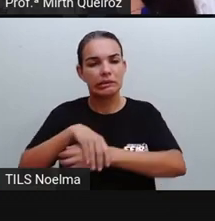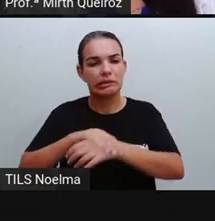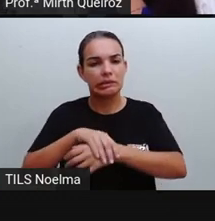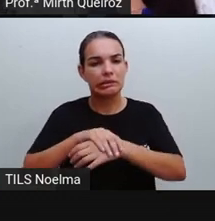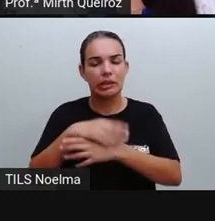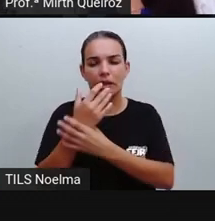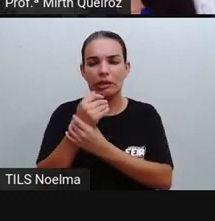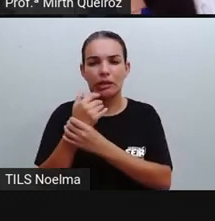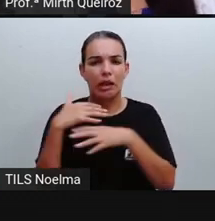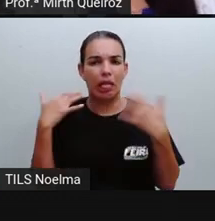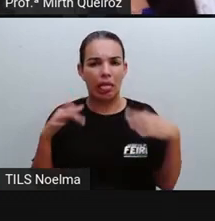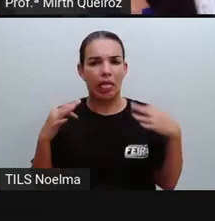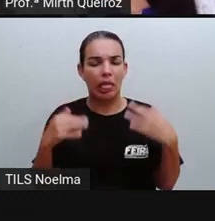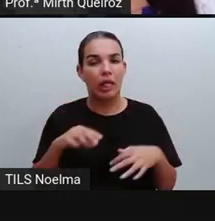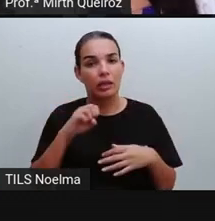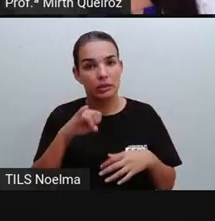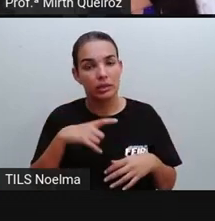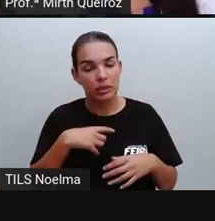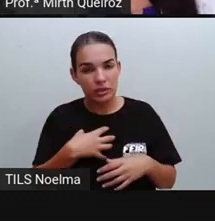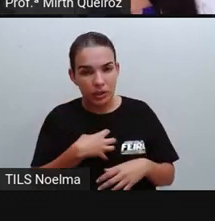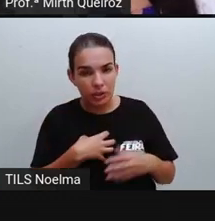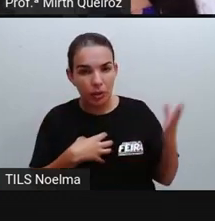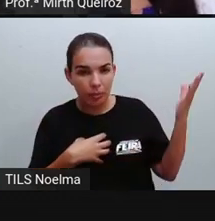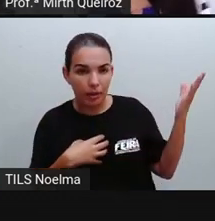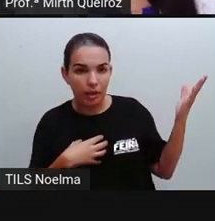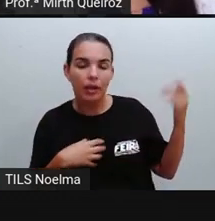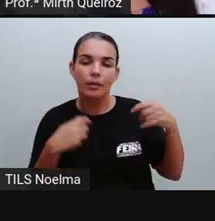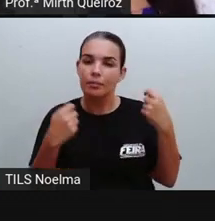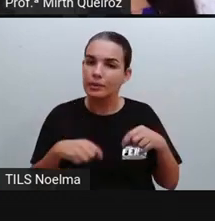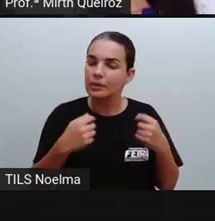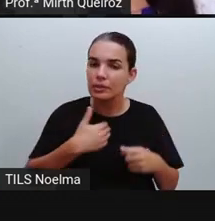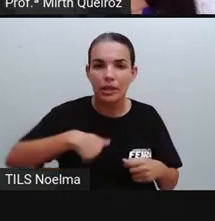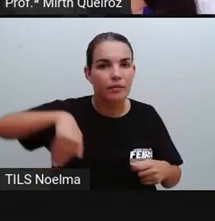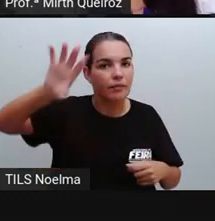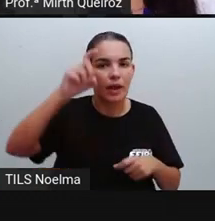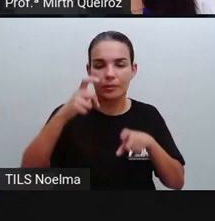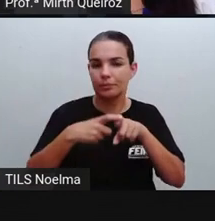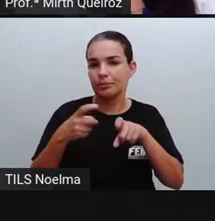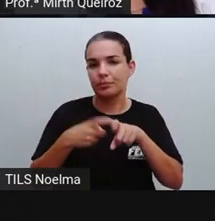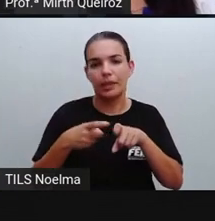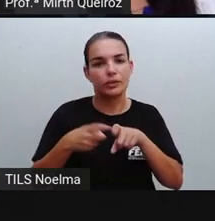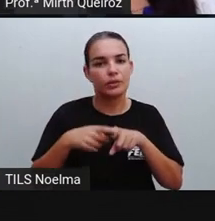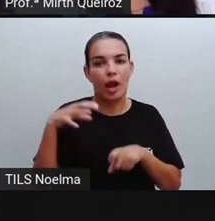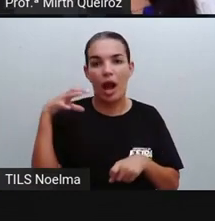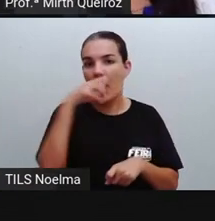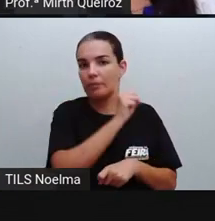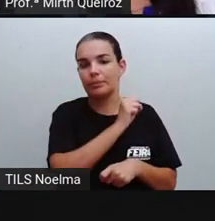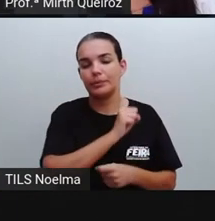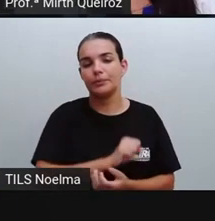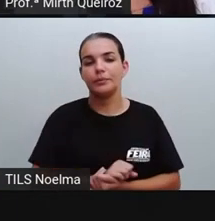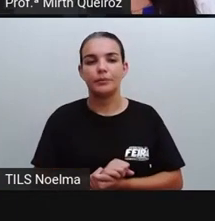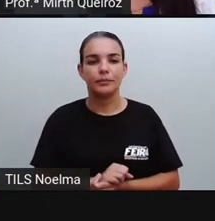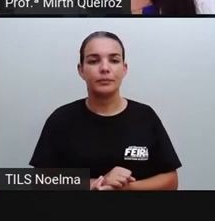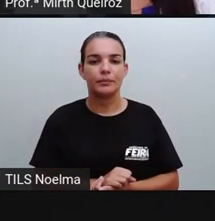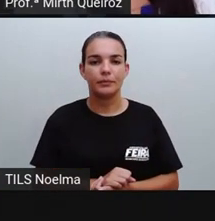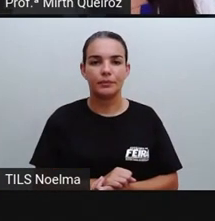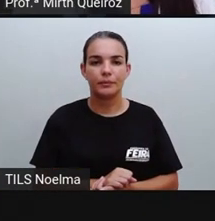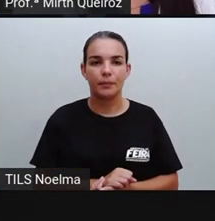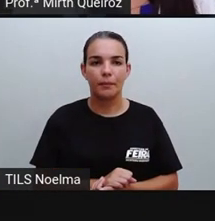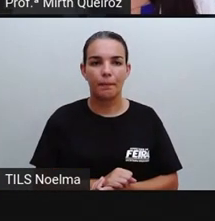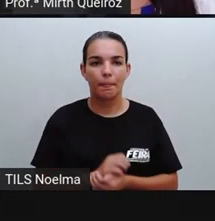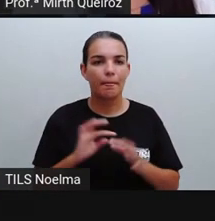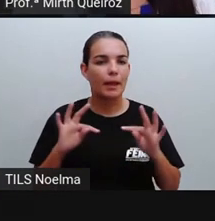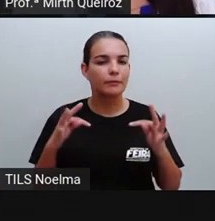tiver qualquer um desses sintomas aqui, é interessante que a gente procure o quê? Um serviço de saúde, certo?